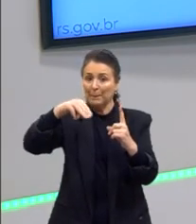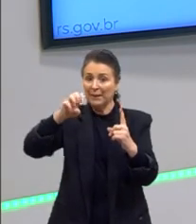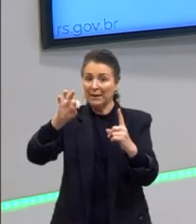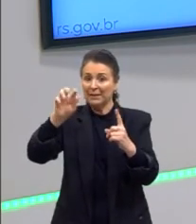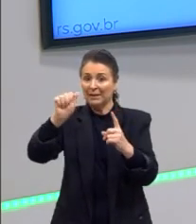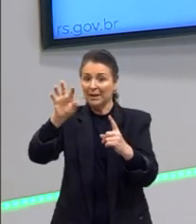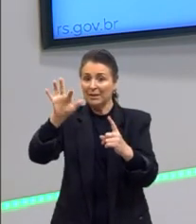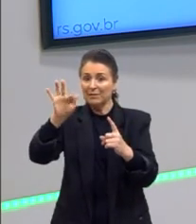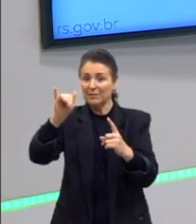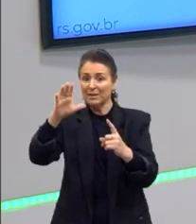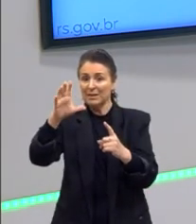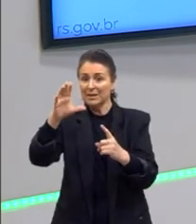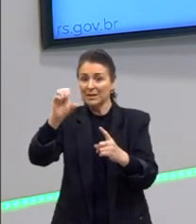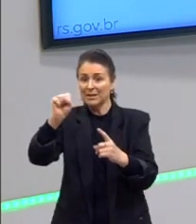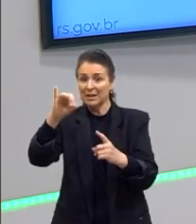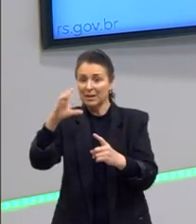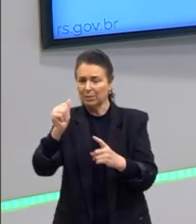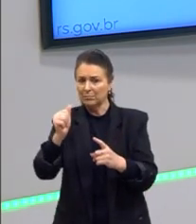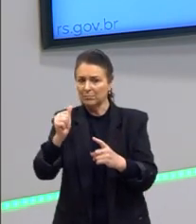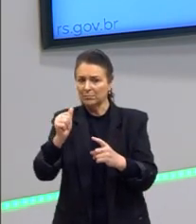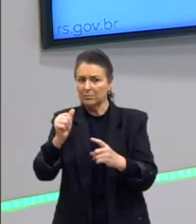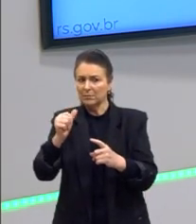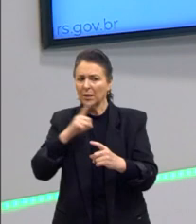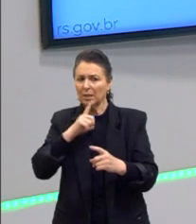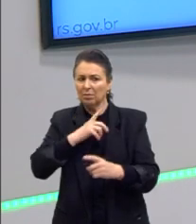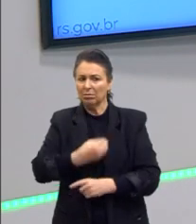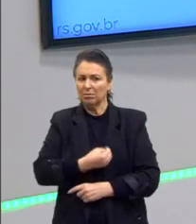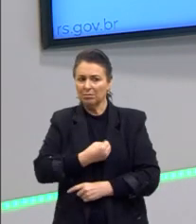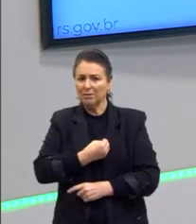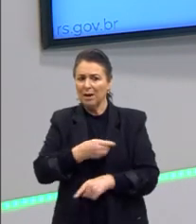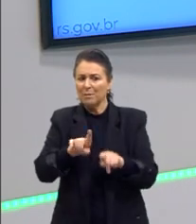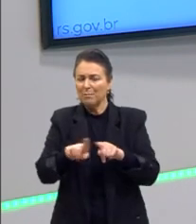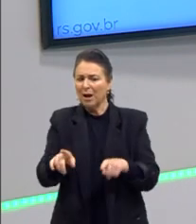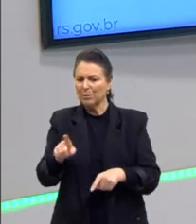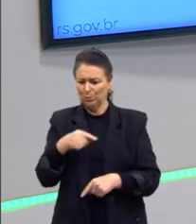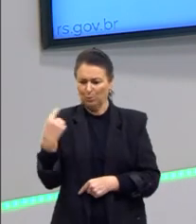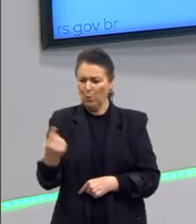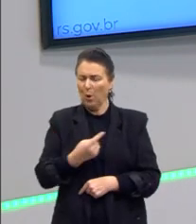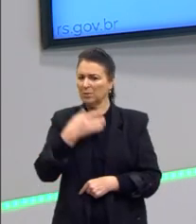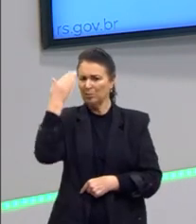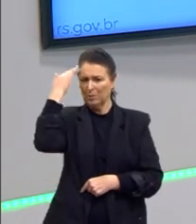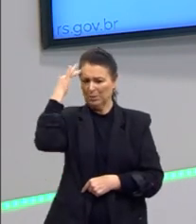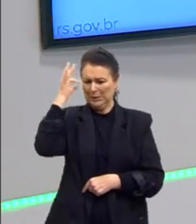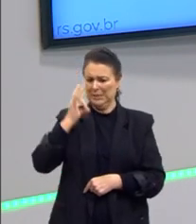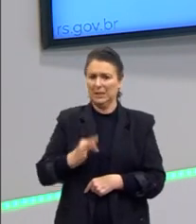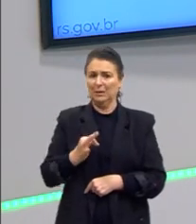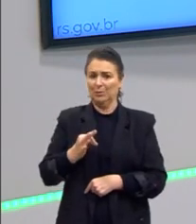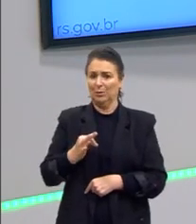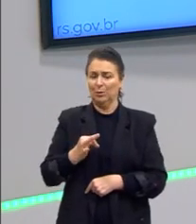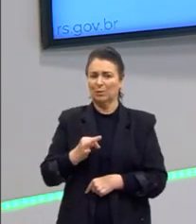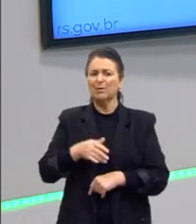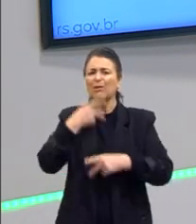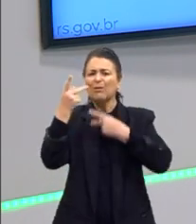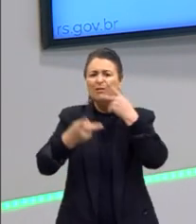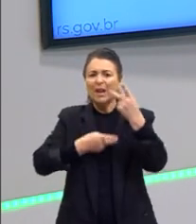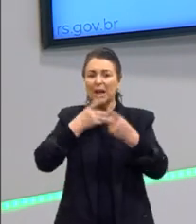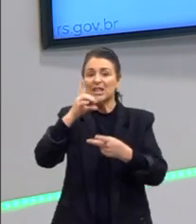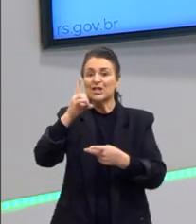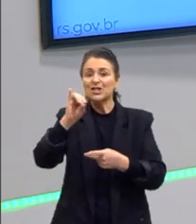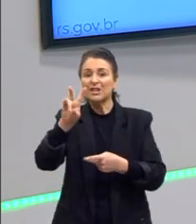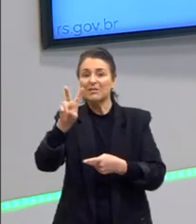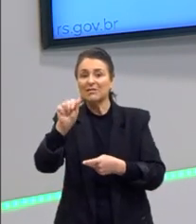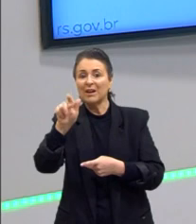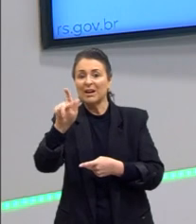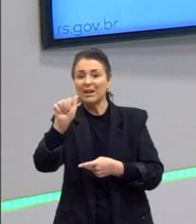existir, mas nós não podemos ter certeza. Nós podemos até devagar sobre elas. mas falar com absoluta certeza,